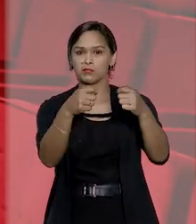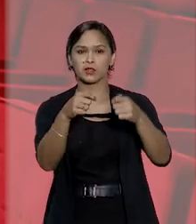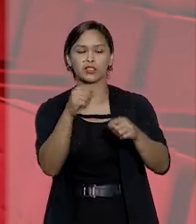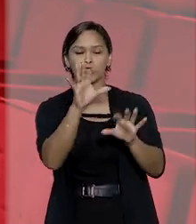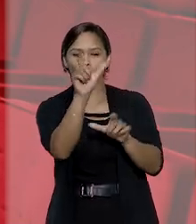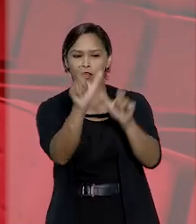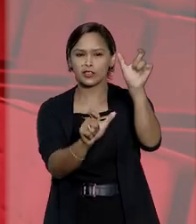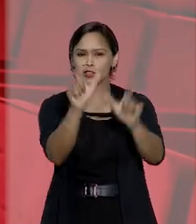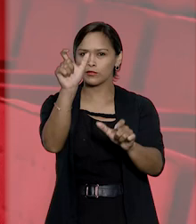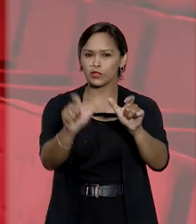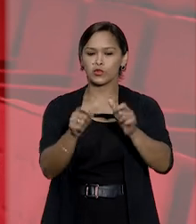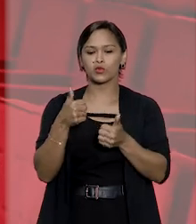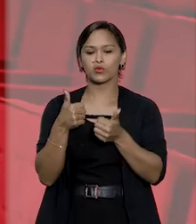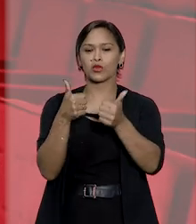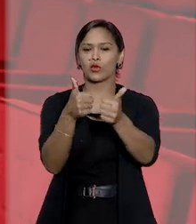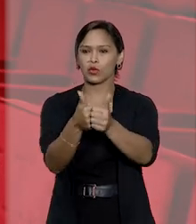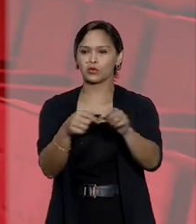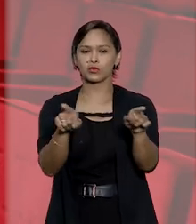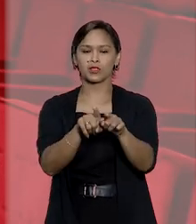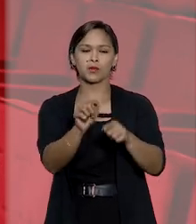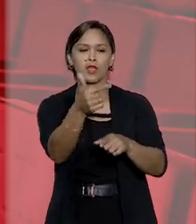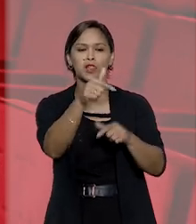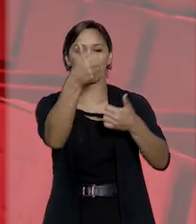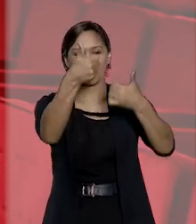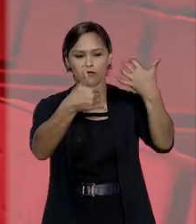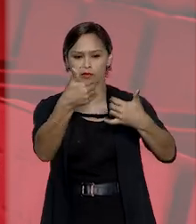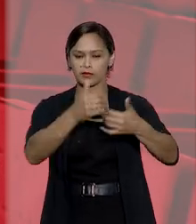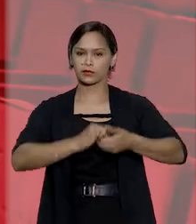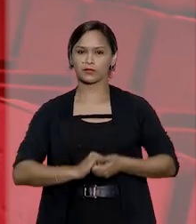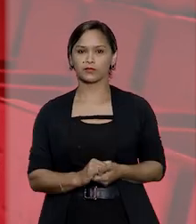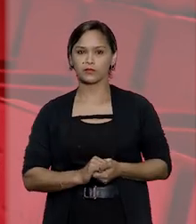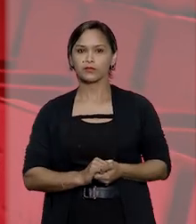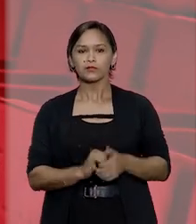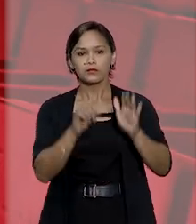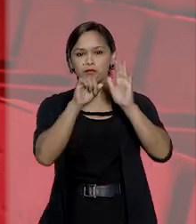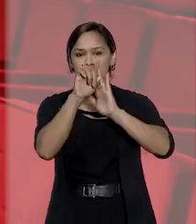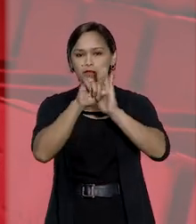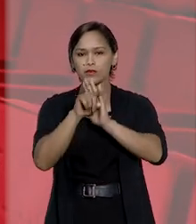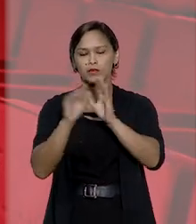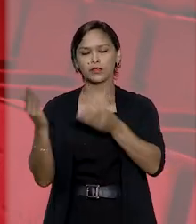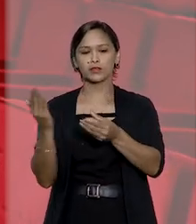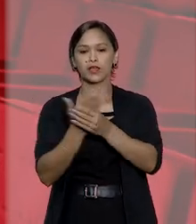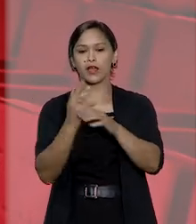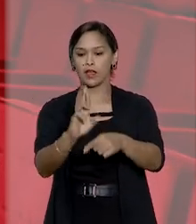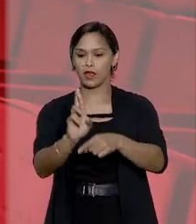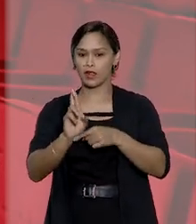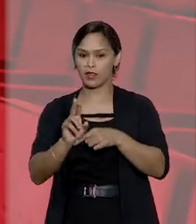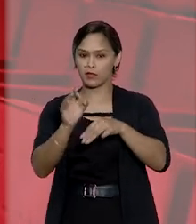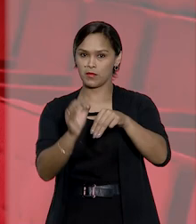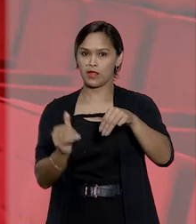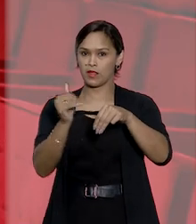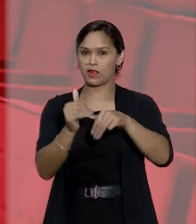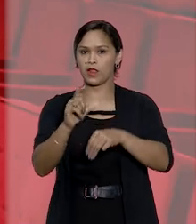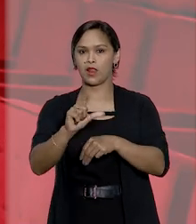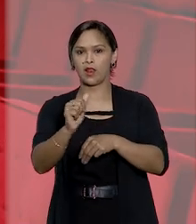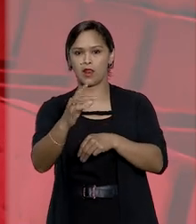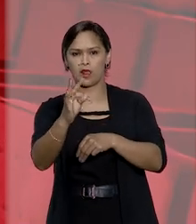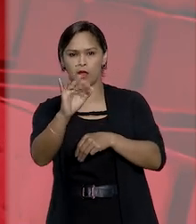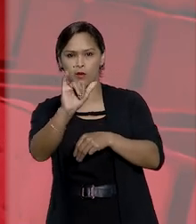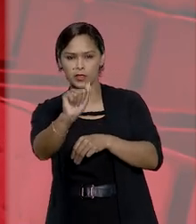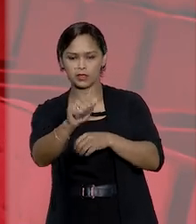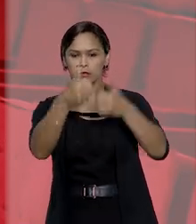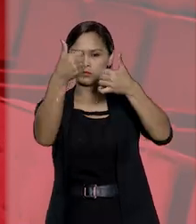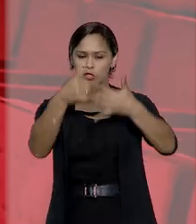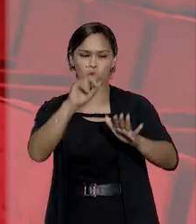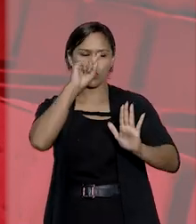individualização da conduta e sem a devida fundamentação. Ao analisar o caso, a relatora, ministra Laurita Vaz, pontuou